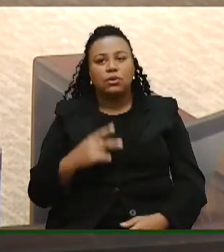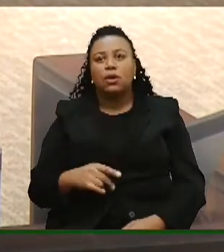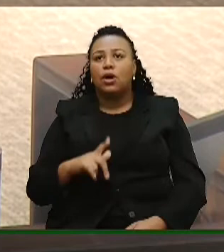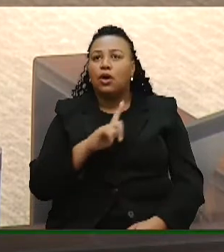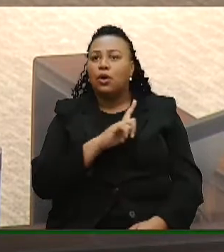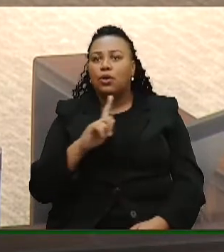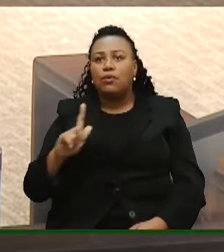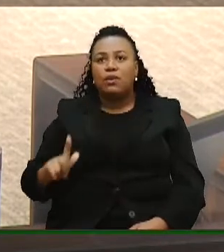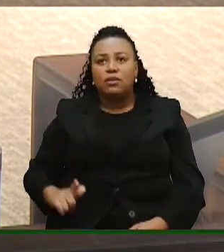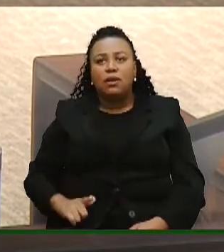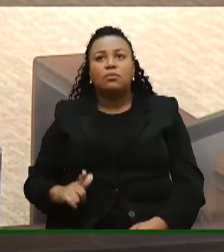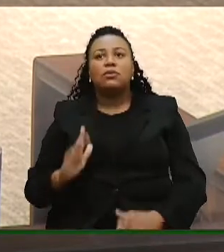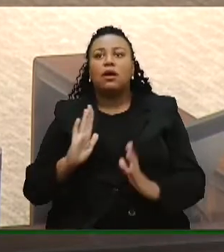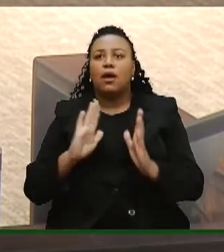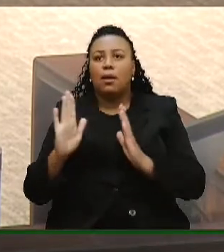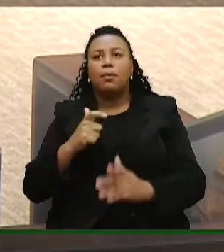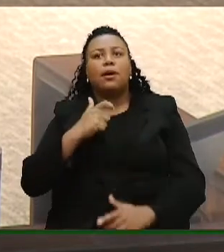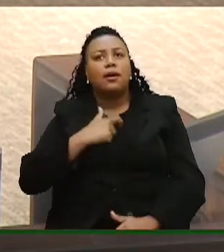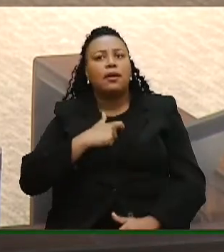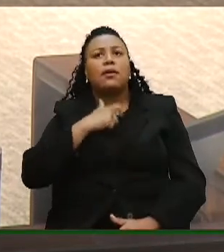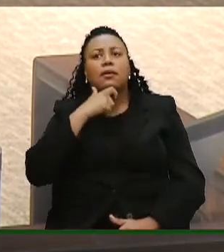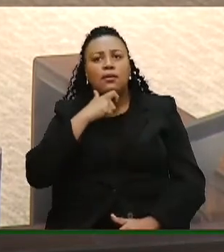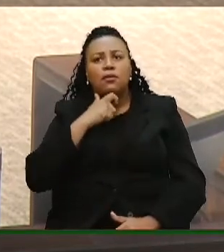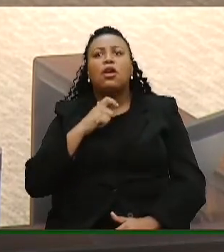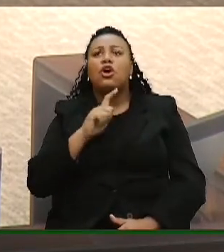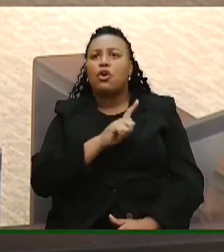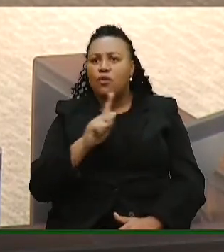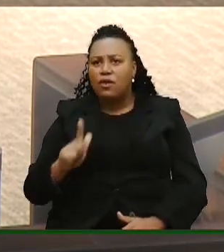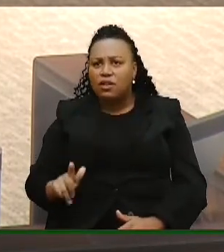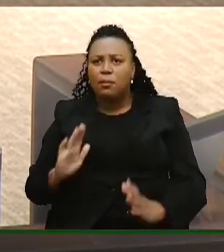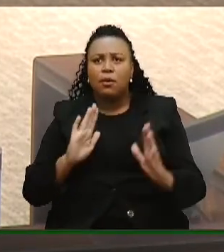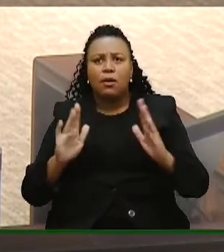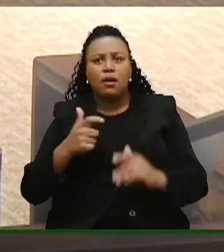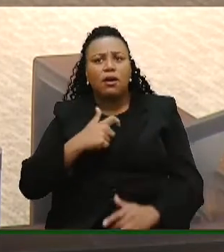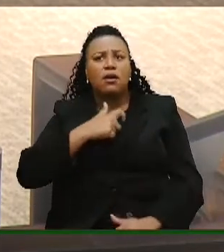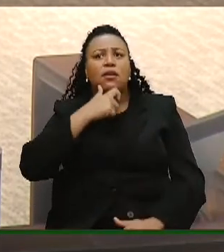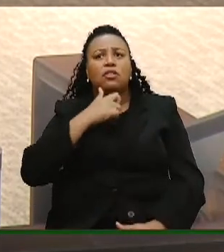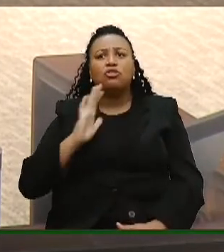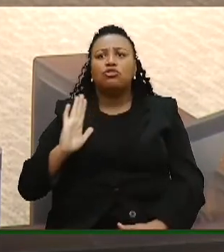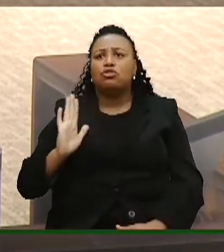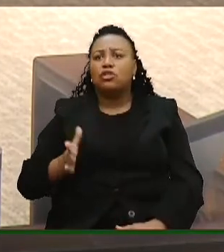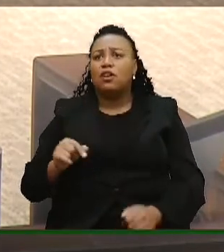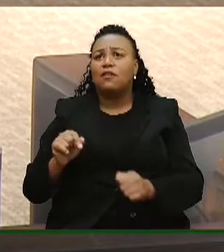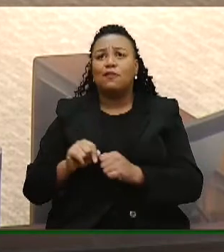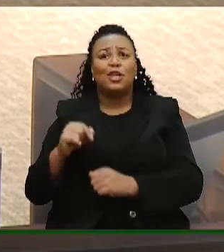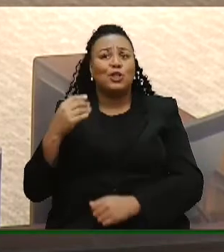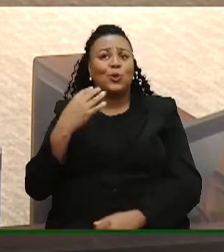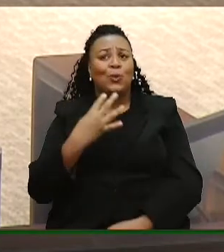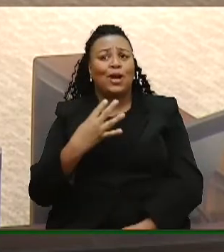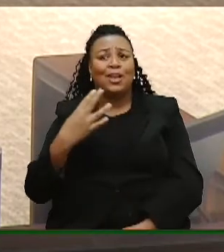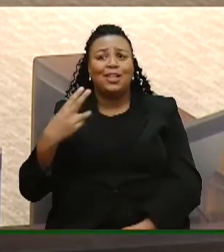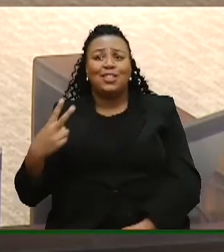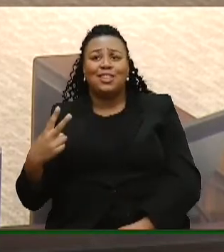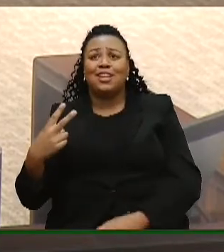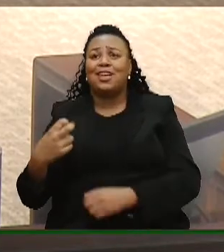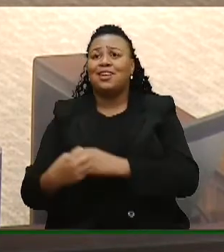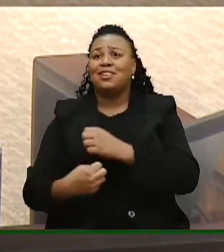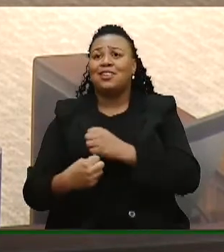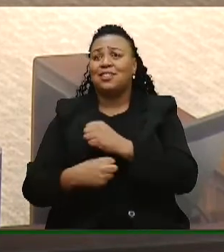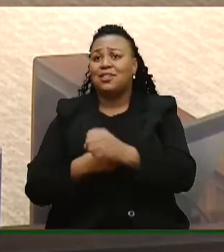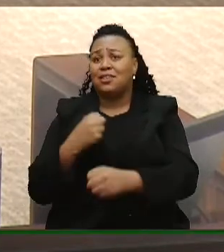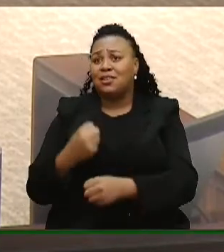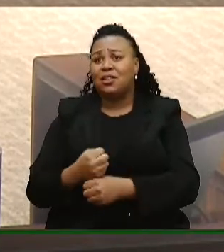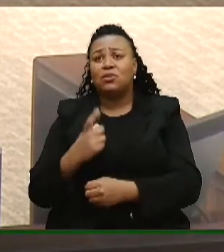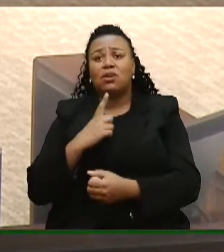Governamos em crise, governamos em crise, porque essa crise já faz 43 anos que existe e nós somos